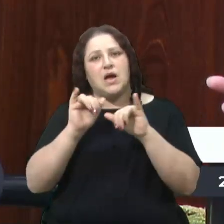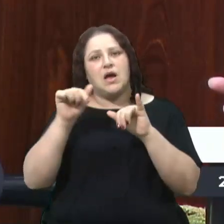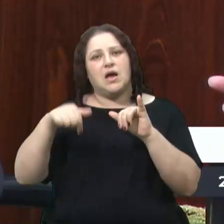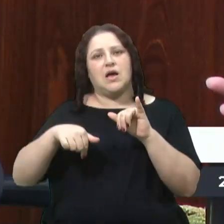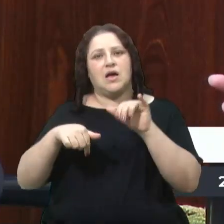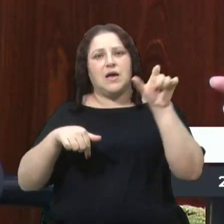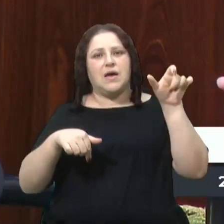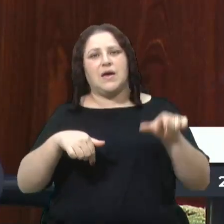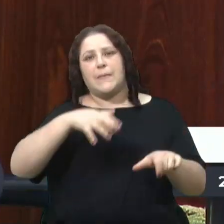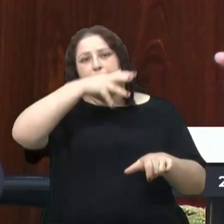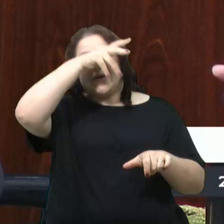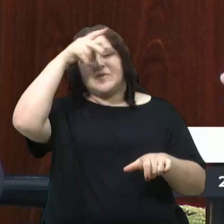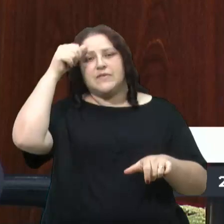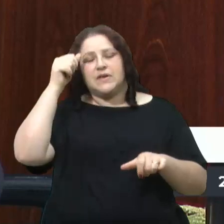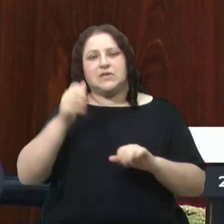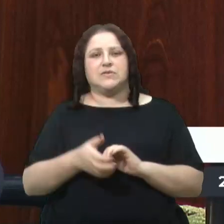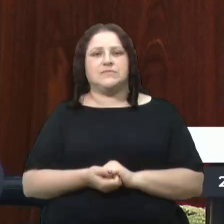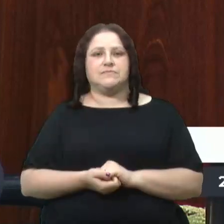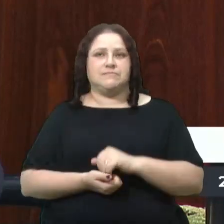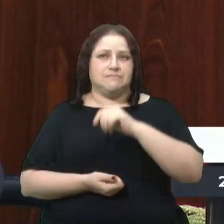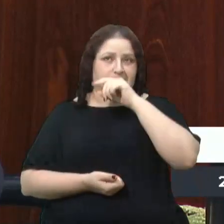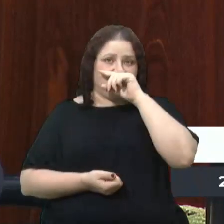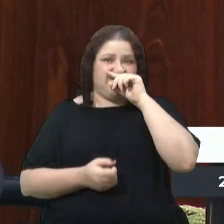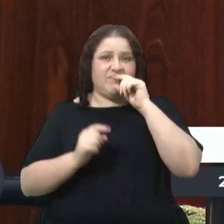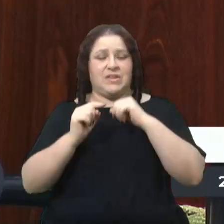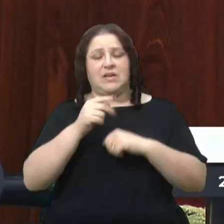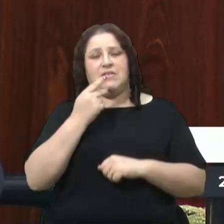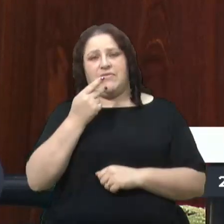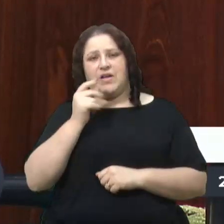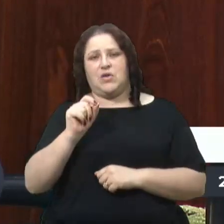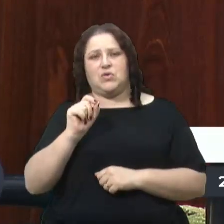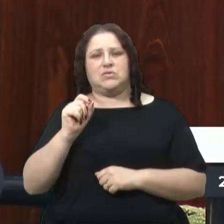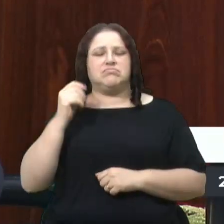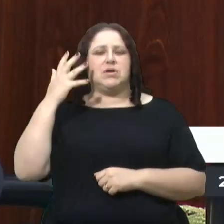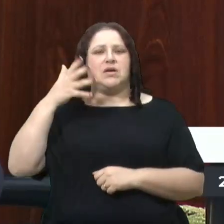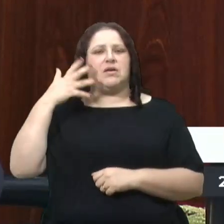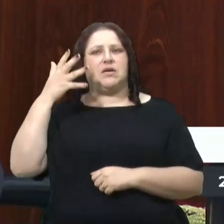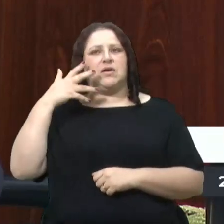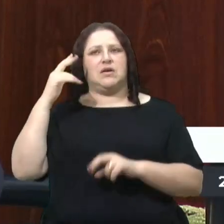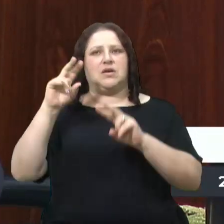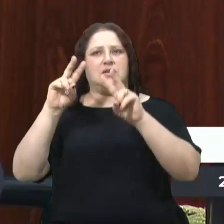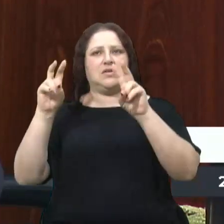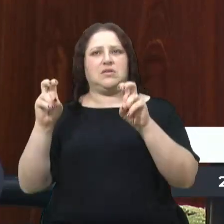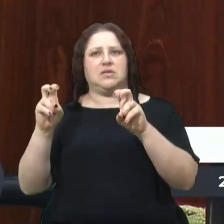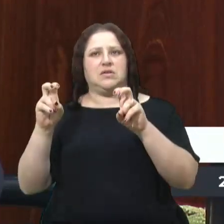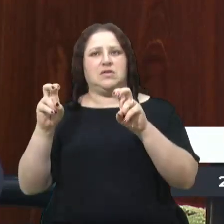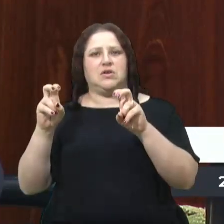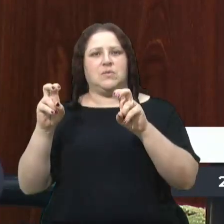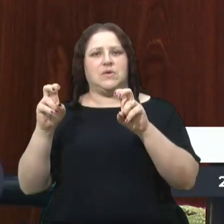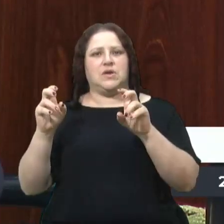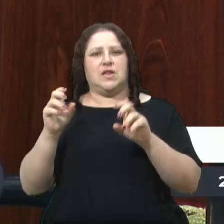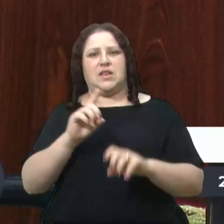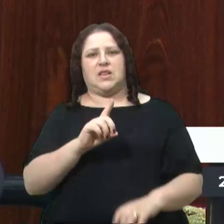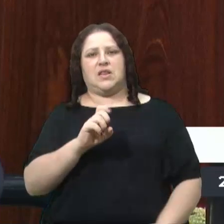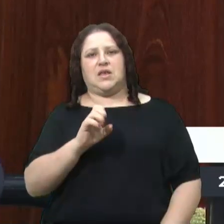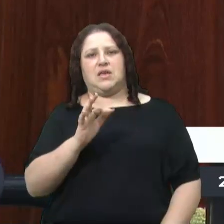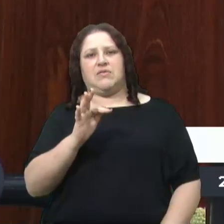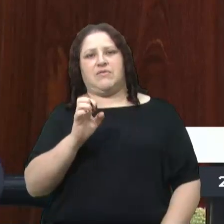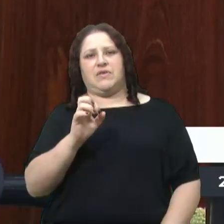prefeito que vêm na sua fala, fazem uma deferência à oposição. E acho que